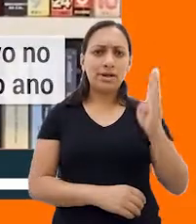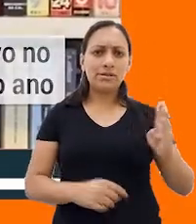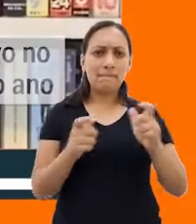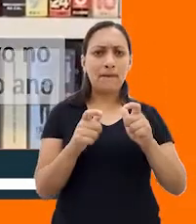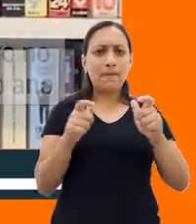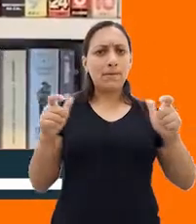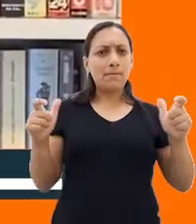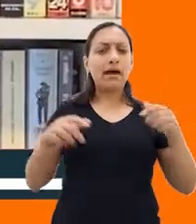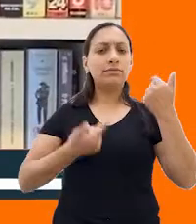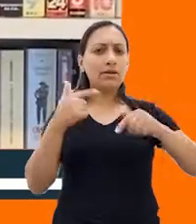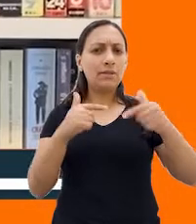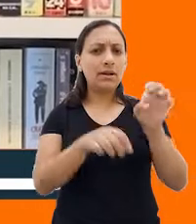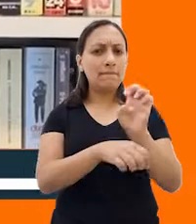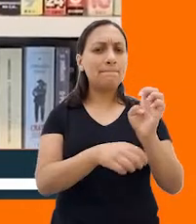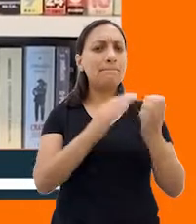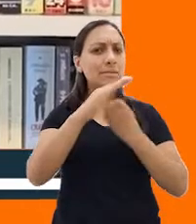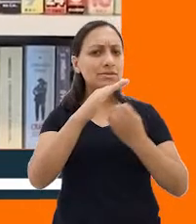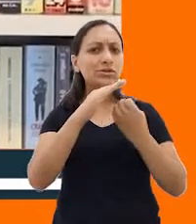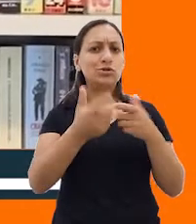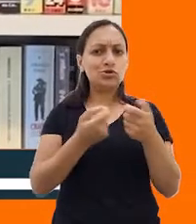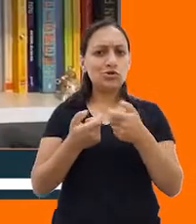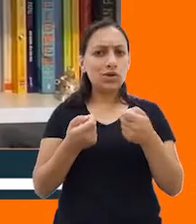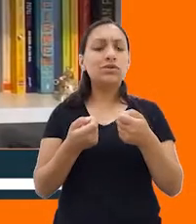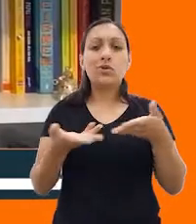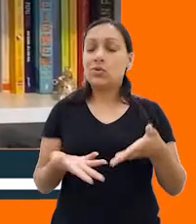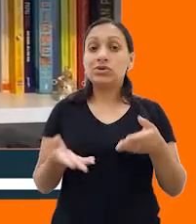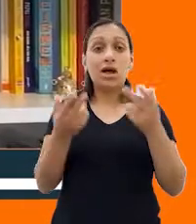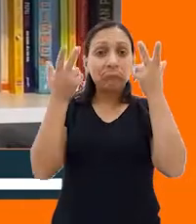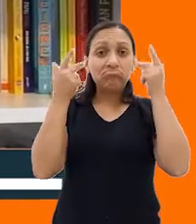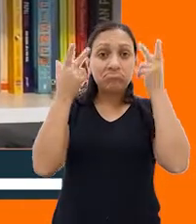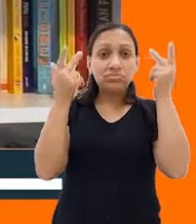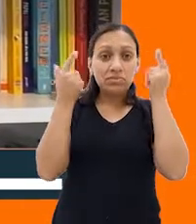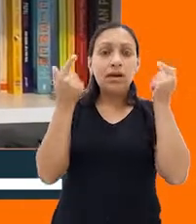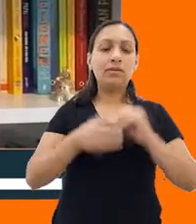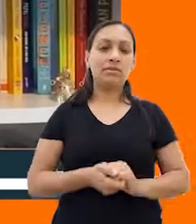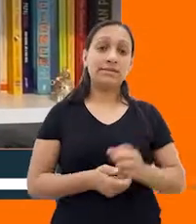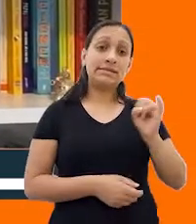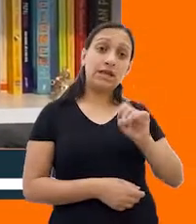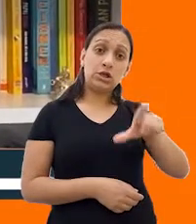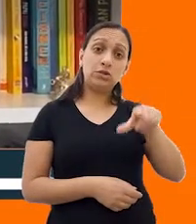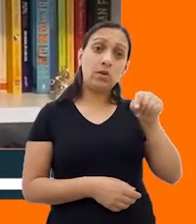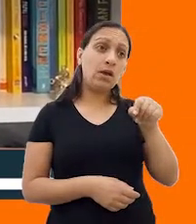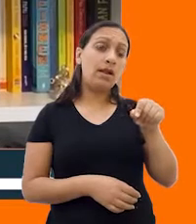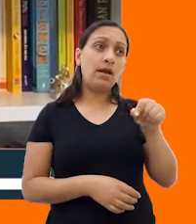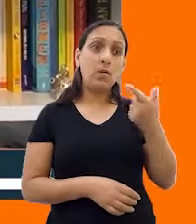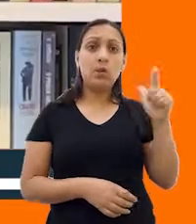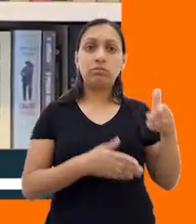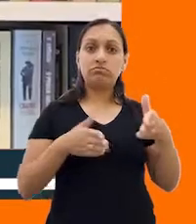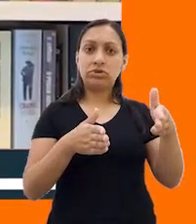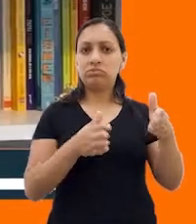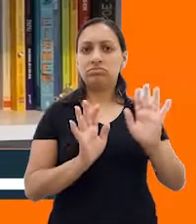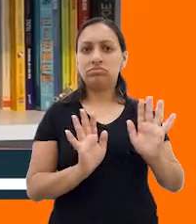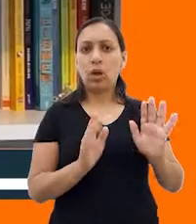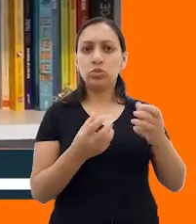de jogos hoje é uma prática muito mais comum para os nossos alunos que se formam. Caso depois ele opte em não trabalhar com jogos especificamente, ele pode trabalhar com